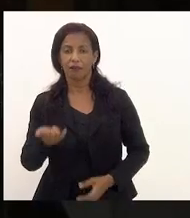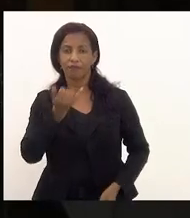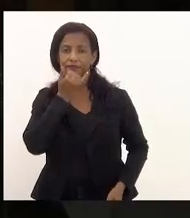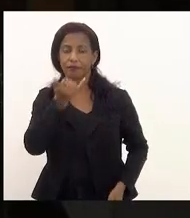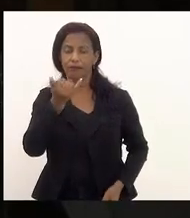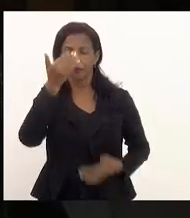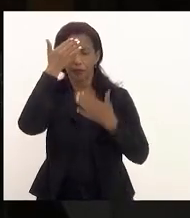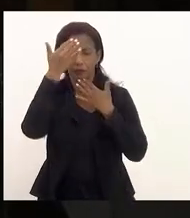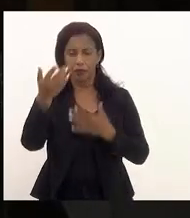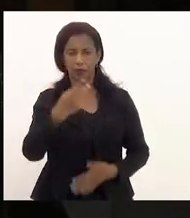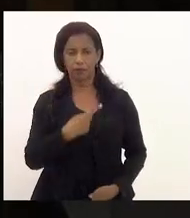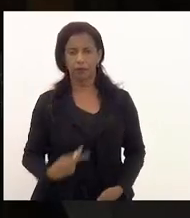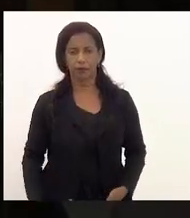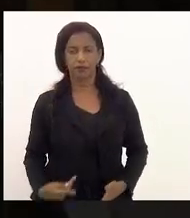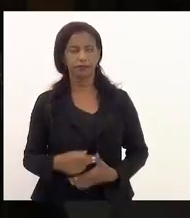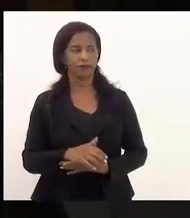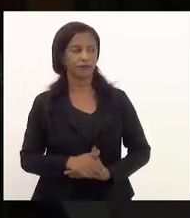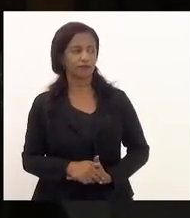Muito obrigado, Sr. Presidente.